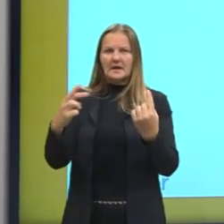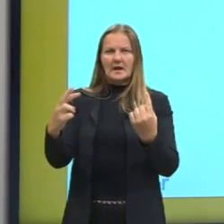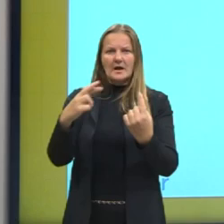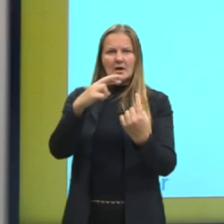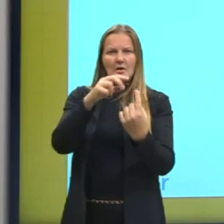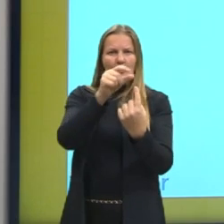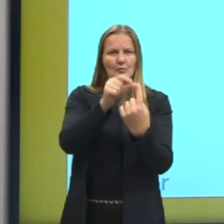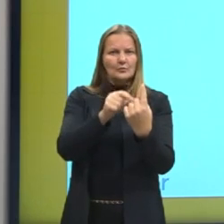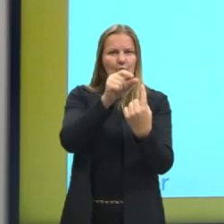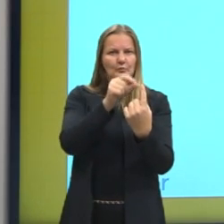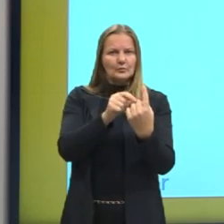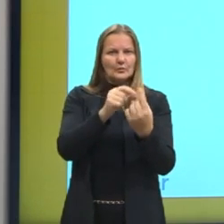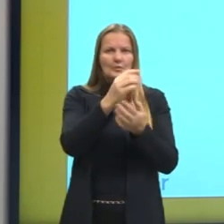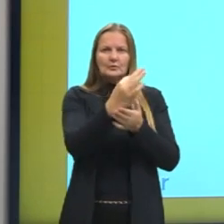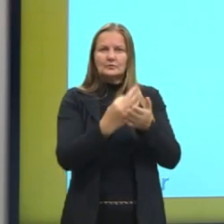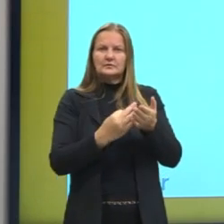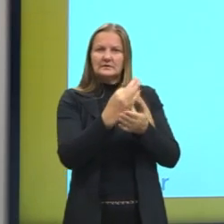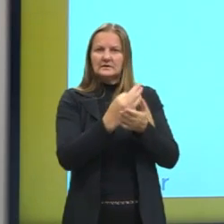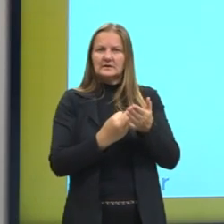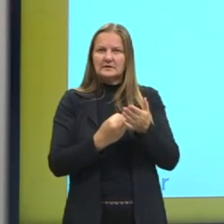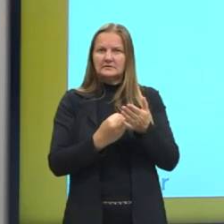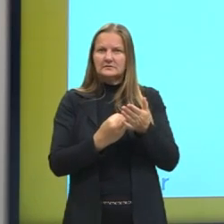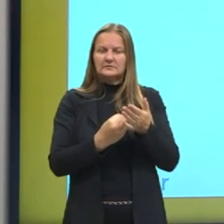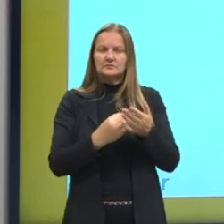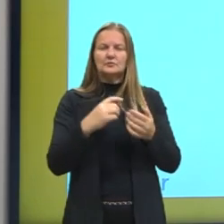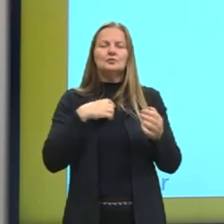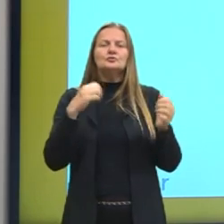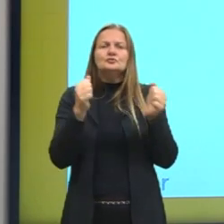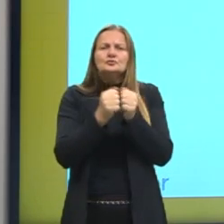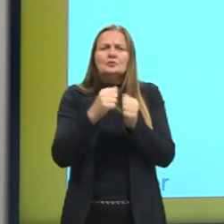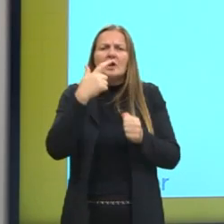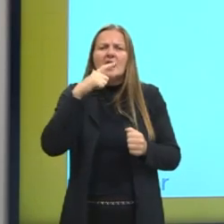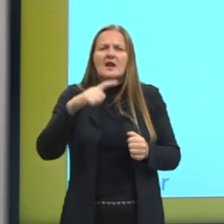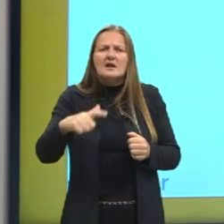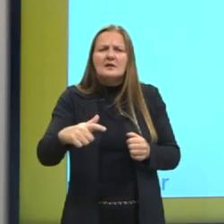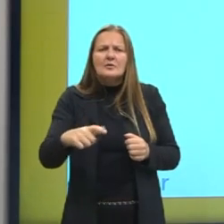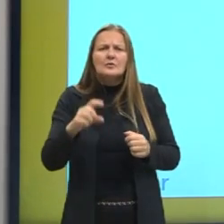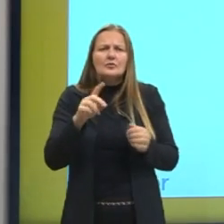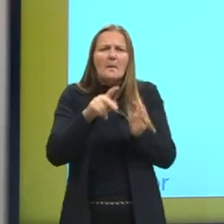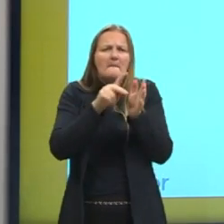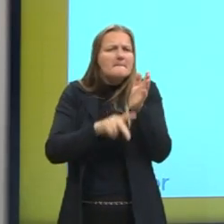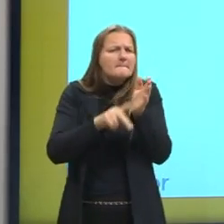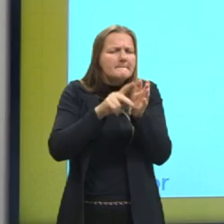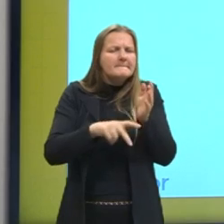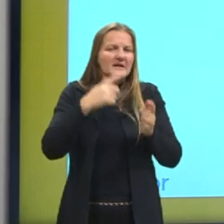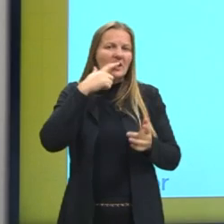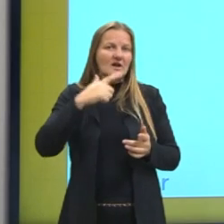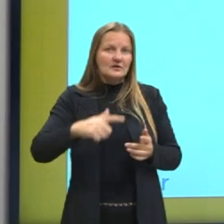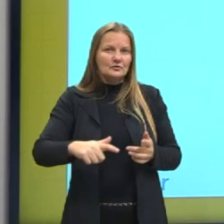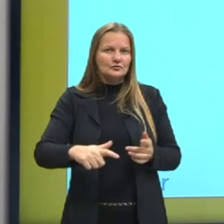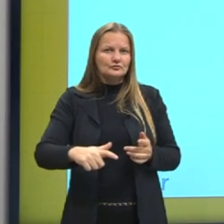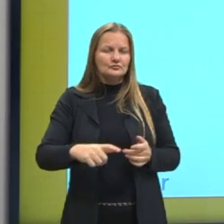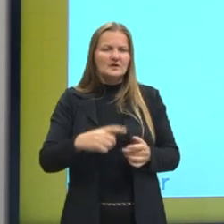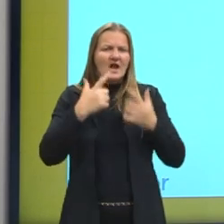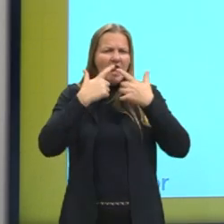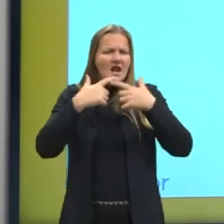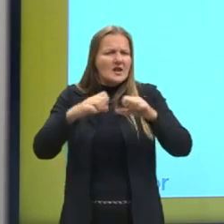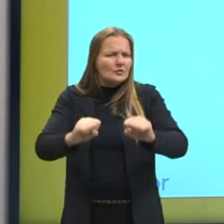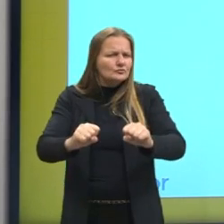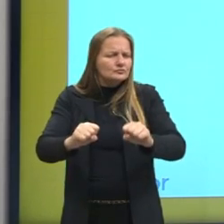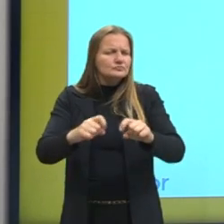do texto com a língua. Eu estou olhando o plano exatamente linguístico.